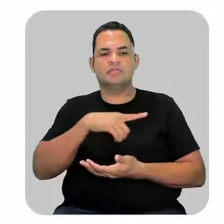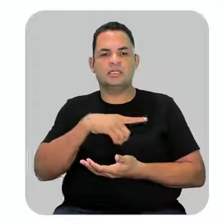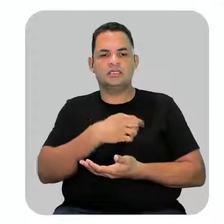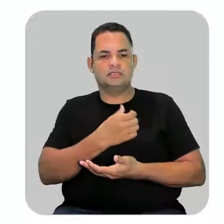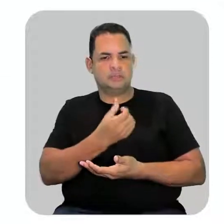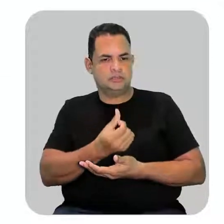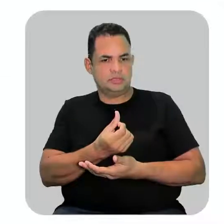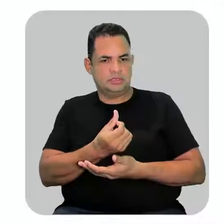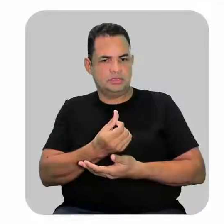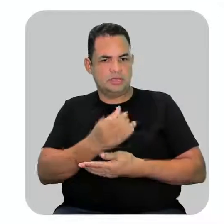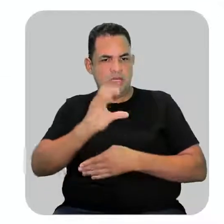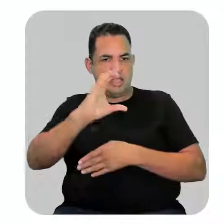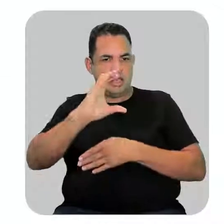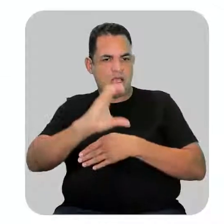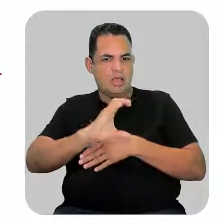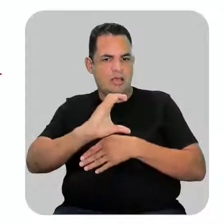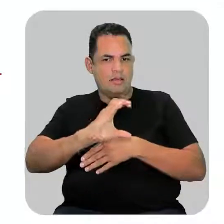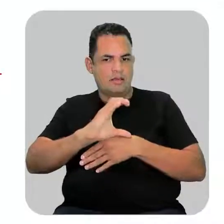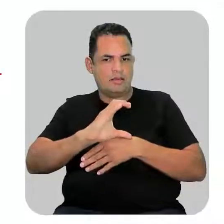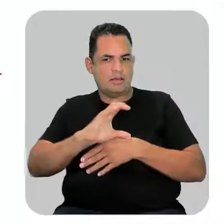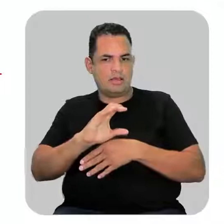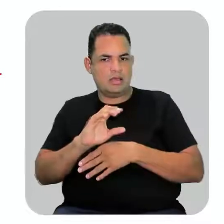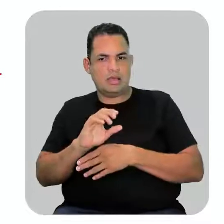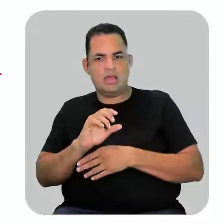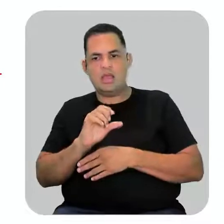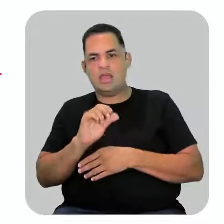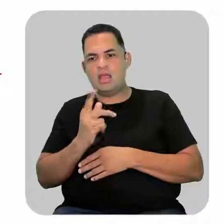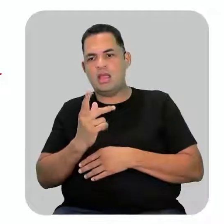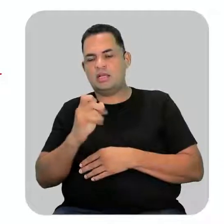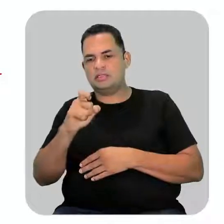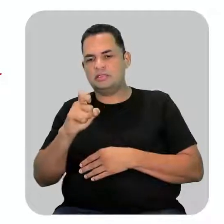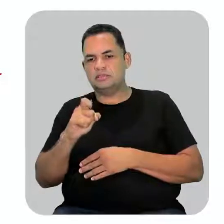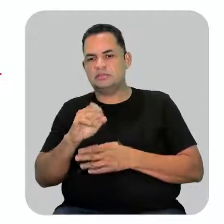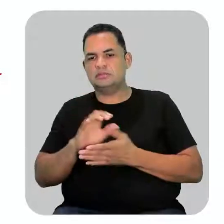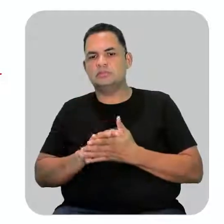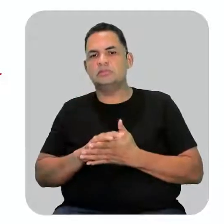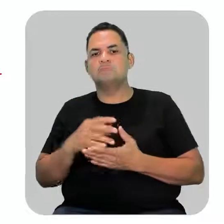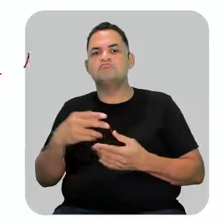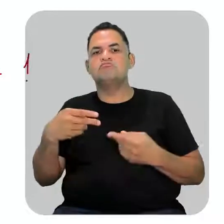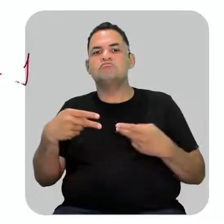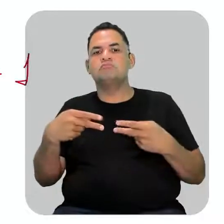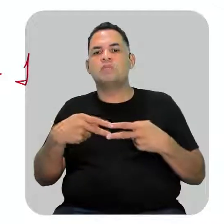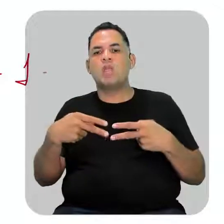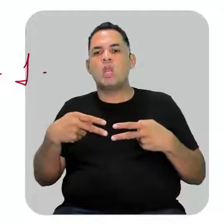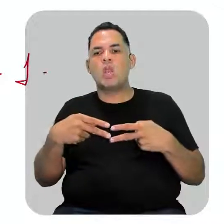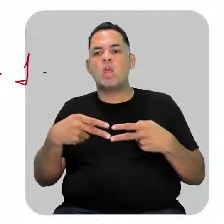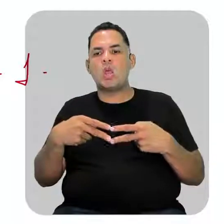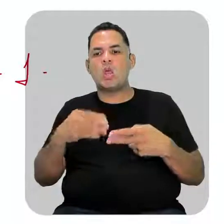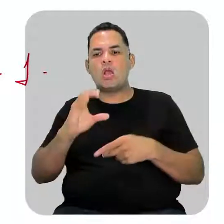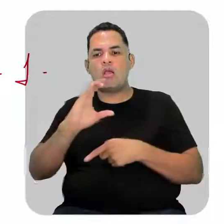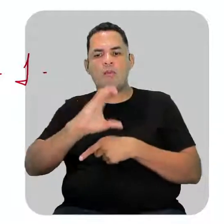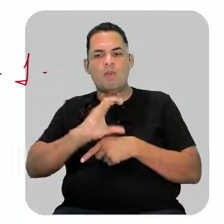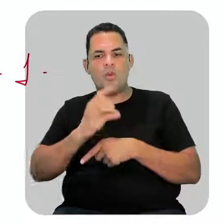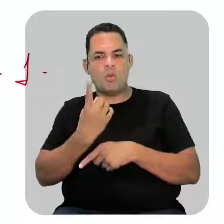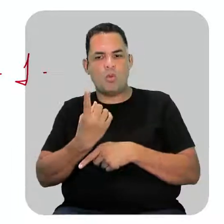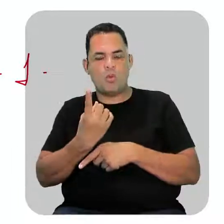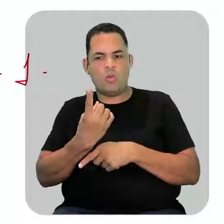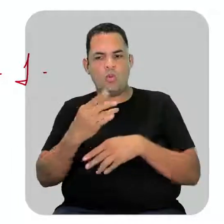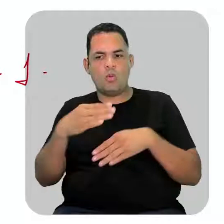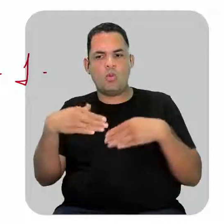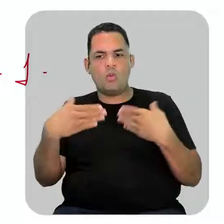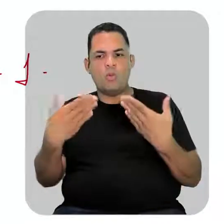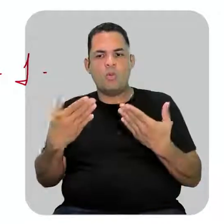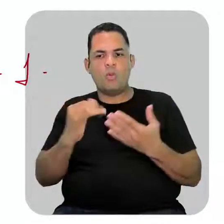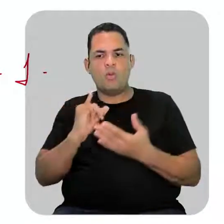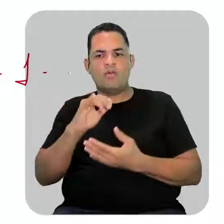carbonas então fica x a ligação dupla está onde? no carbono 1 qual é o